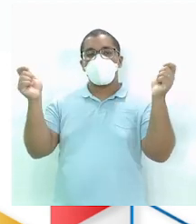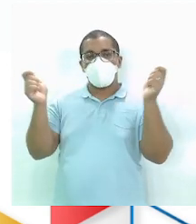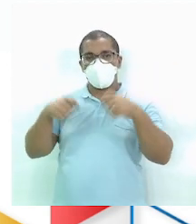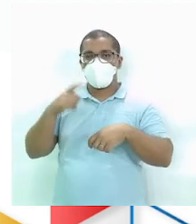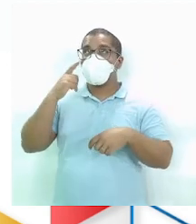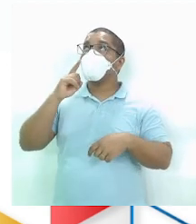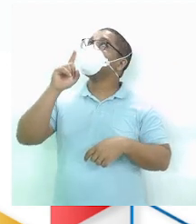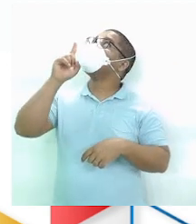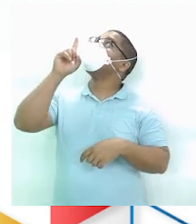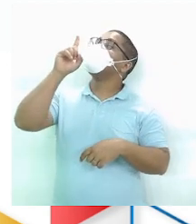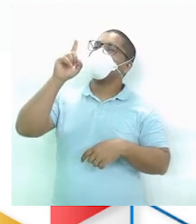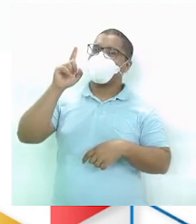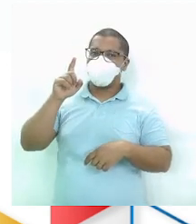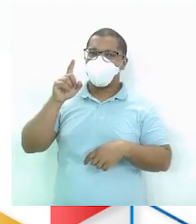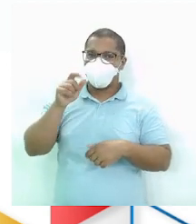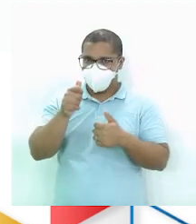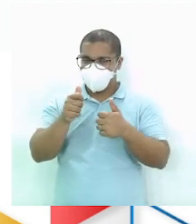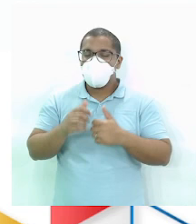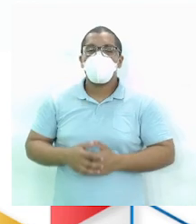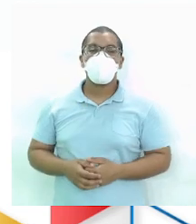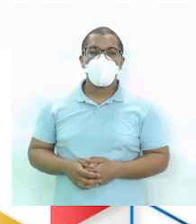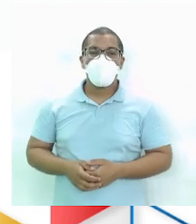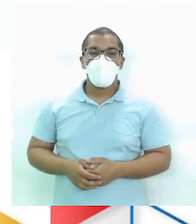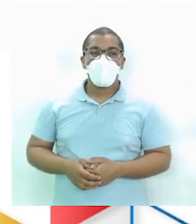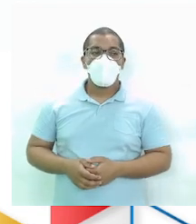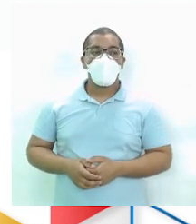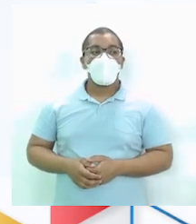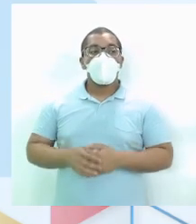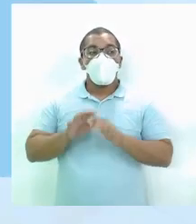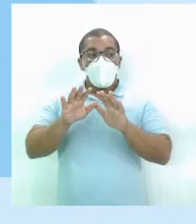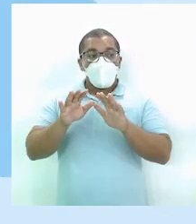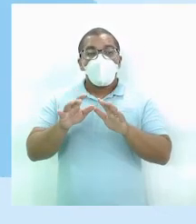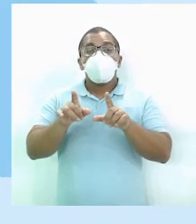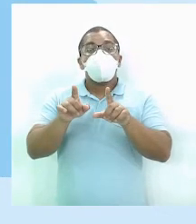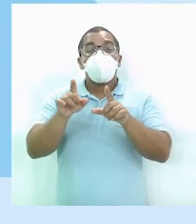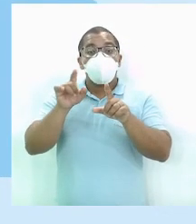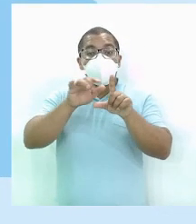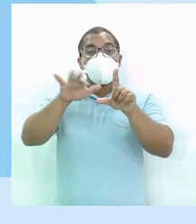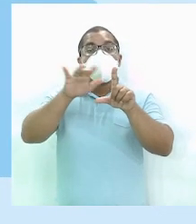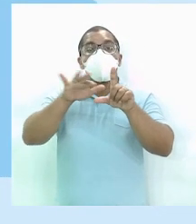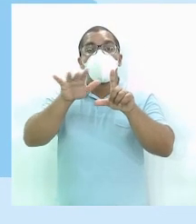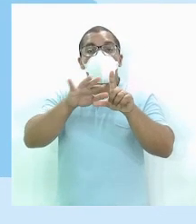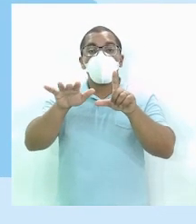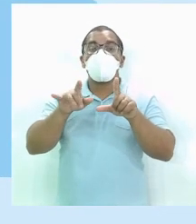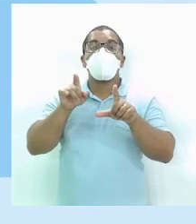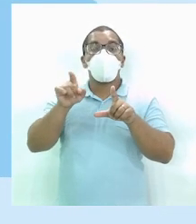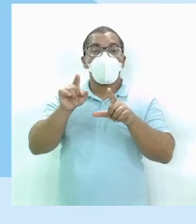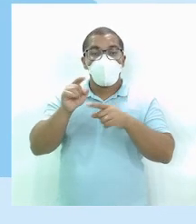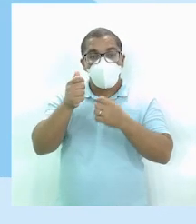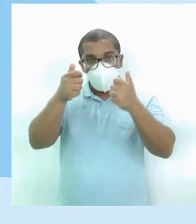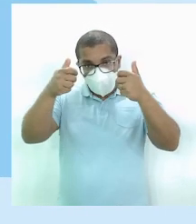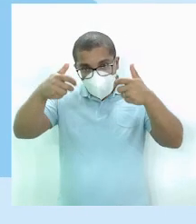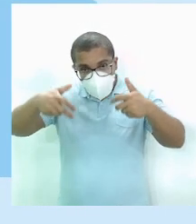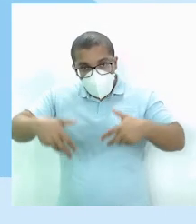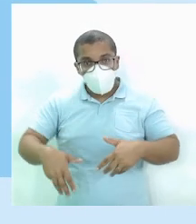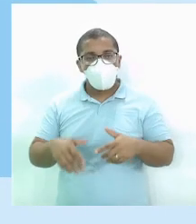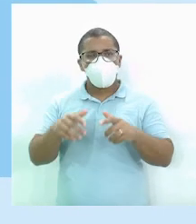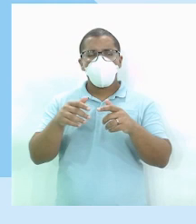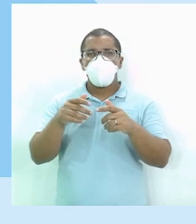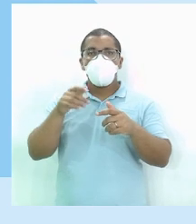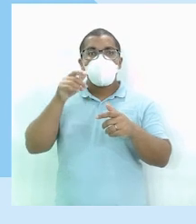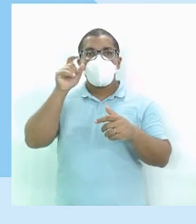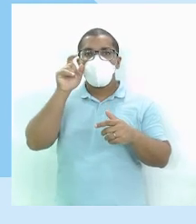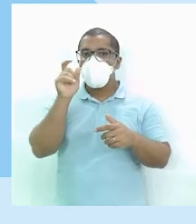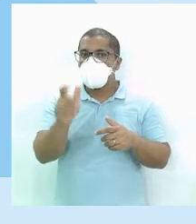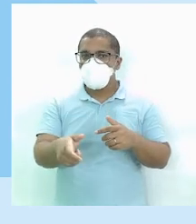do arê Ok? Ó, se liga aí Esse QR Code Vai te mostrar um monte De curiosidade Sobre frações